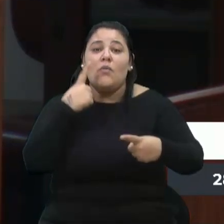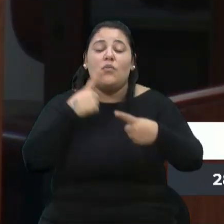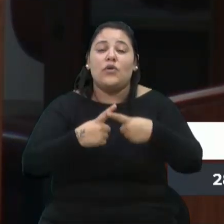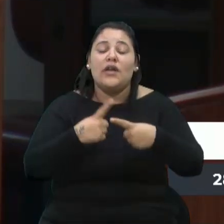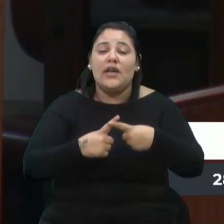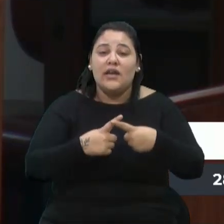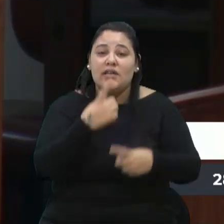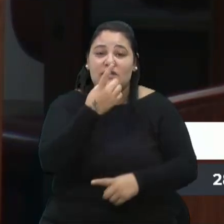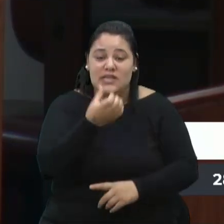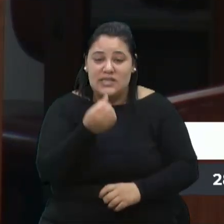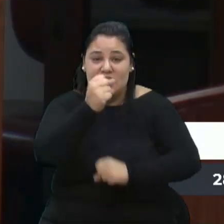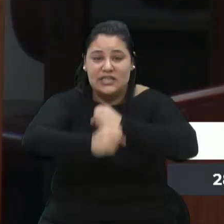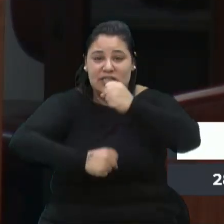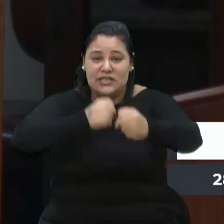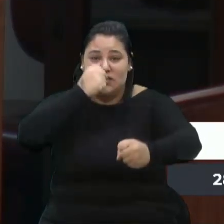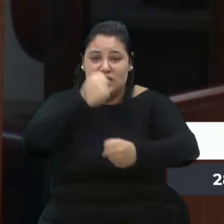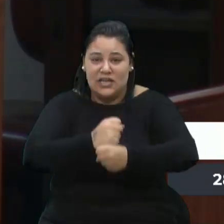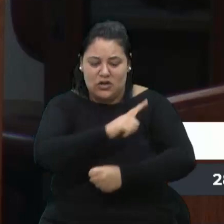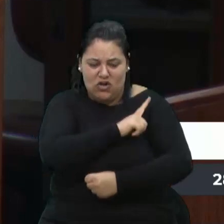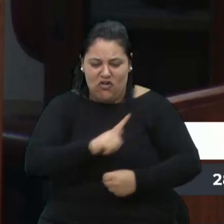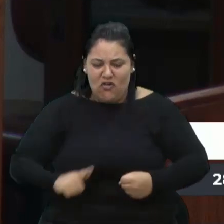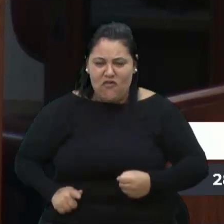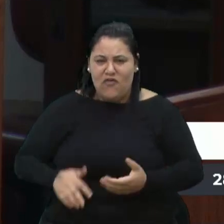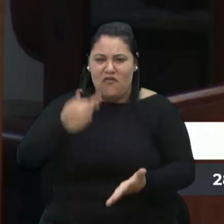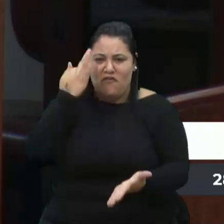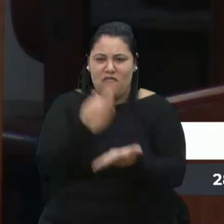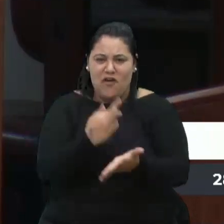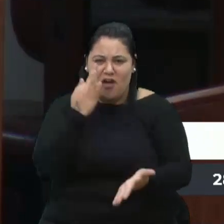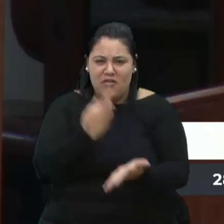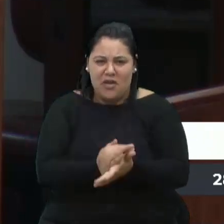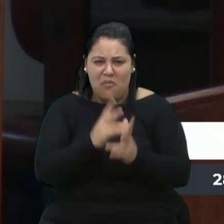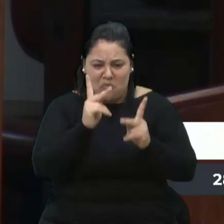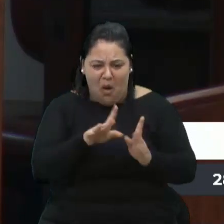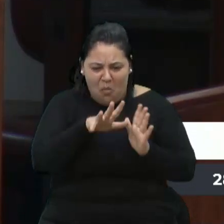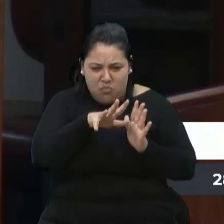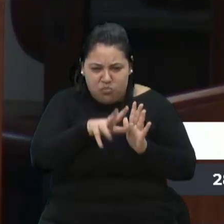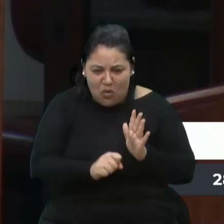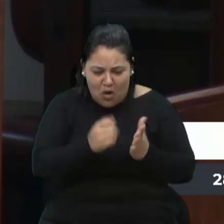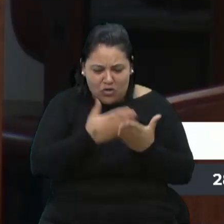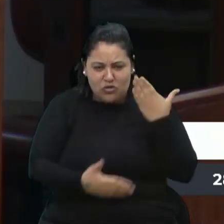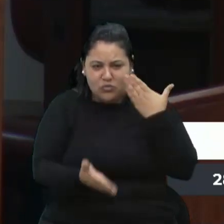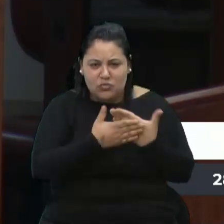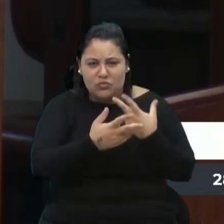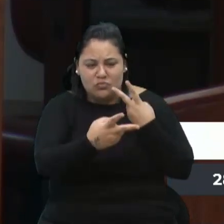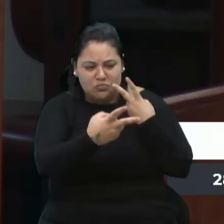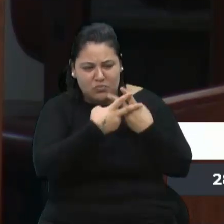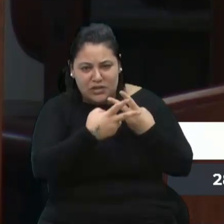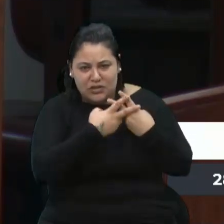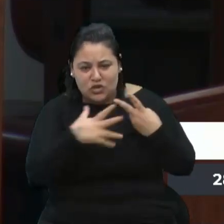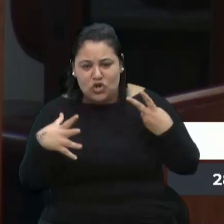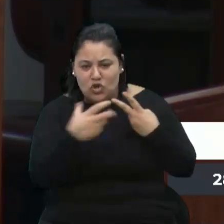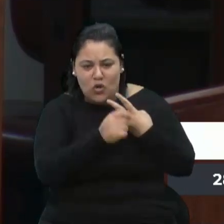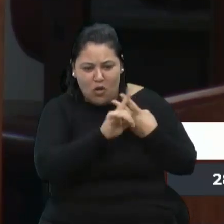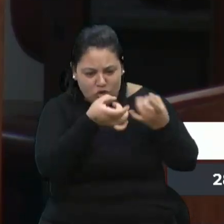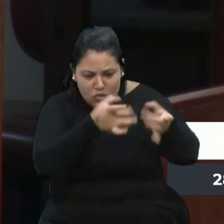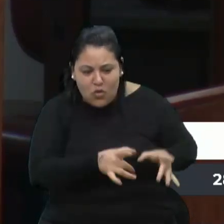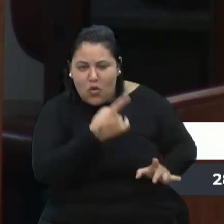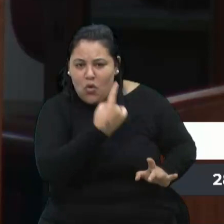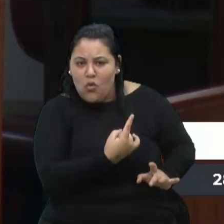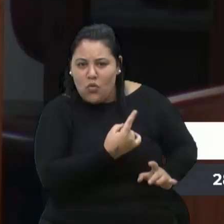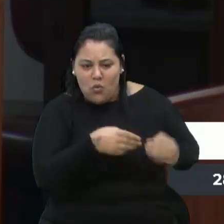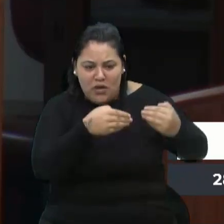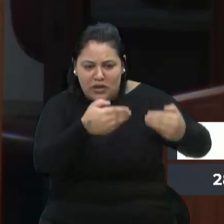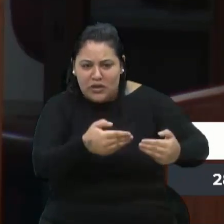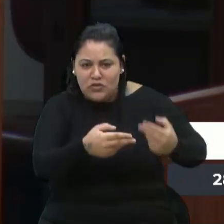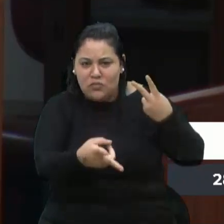anos de desgoverno, de bandido, que todos foram presos. Todos. Não sobrou um. Os ministros foram